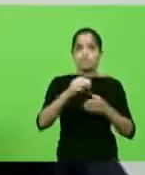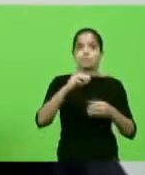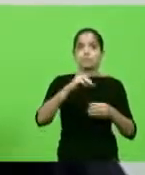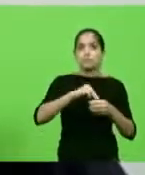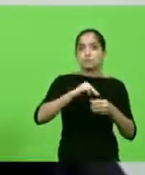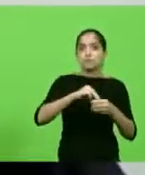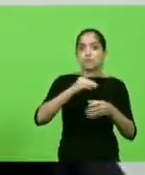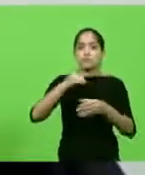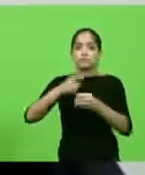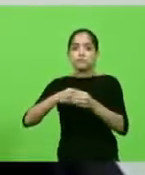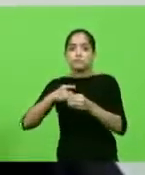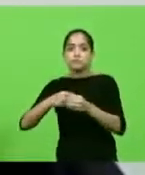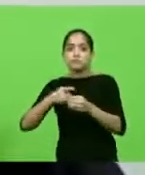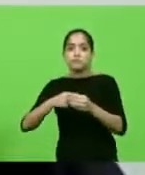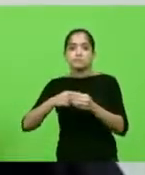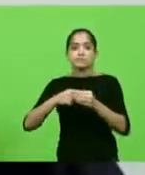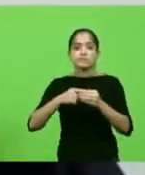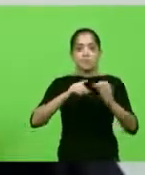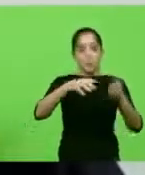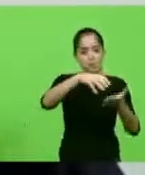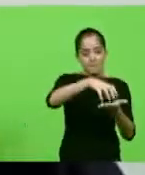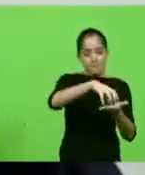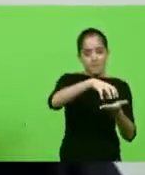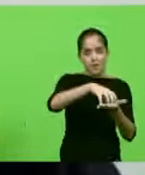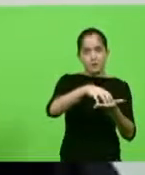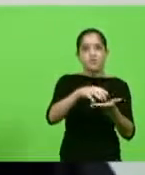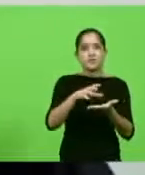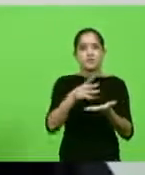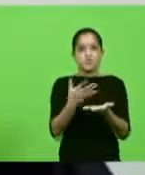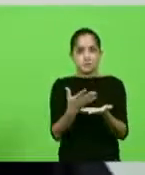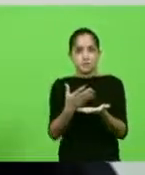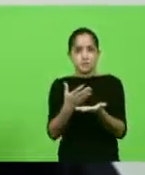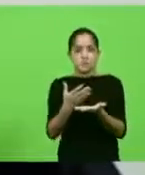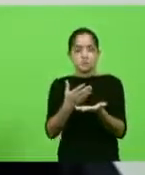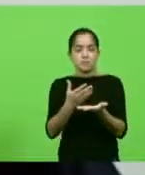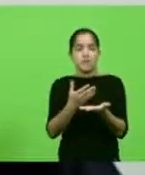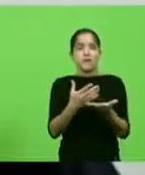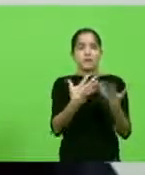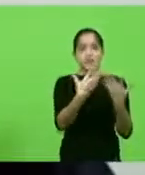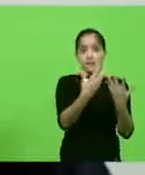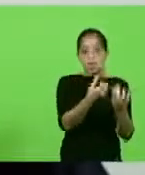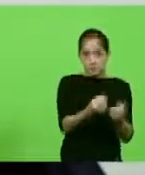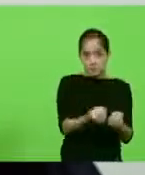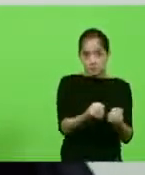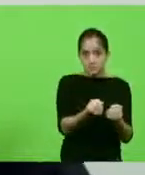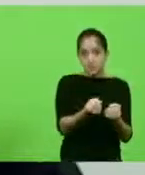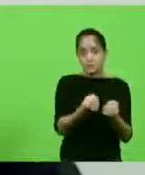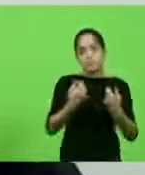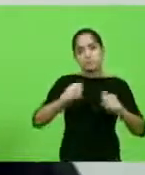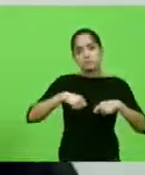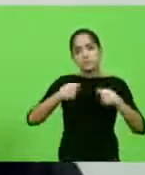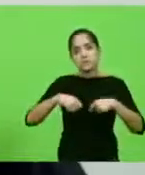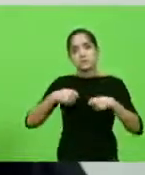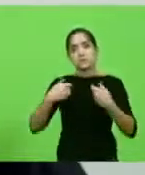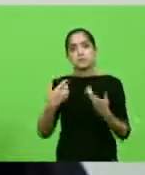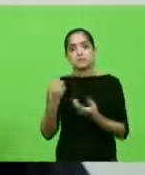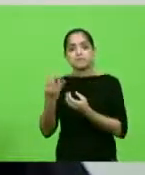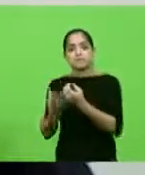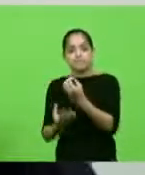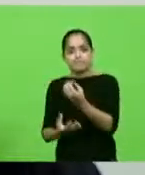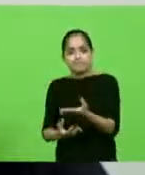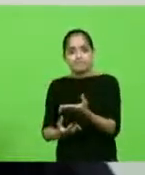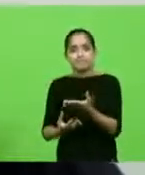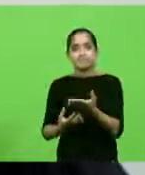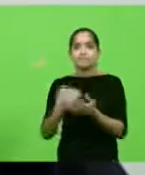instalem postos de coleta, mapeiem quem está mais precisando dessas doações. É extremamente